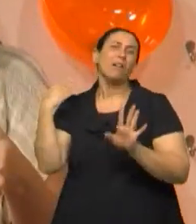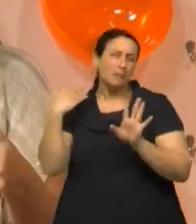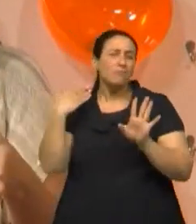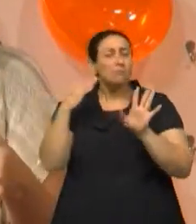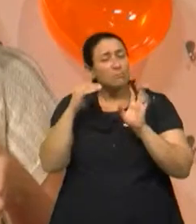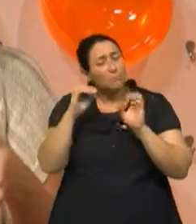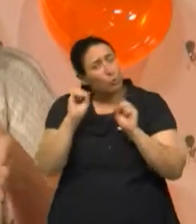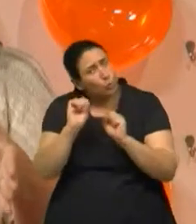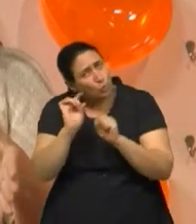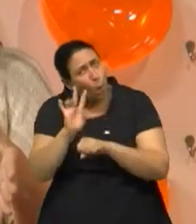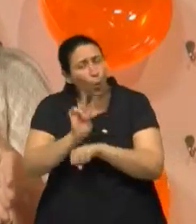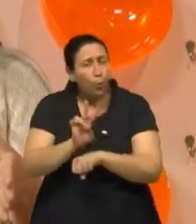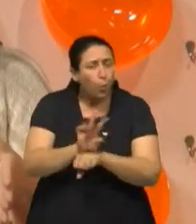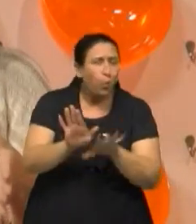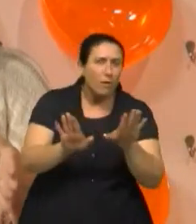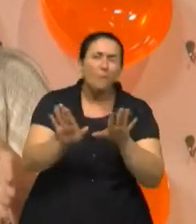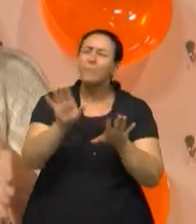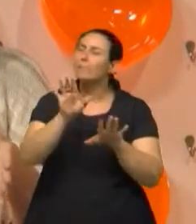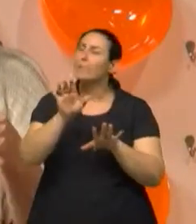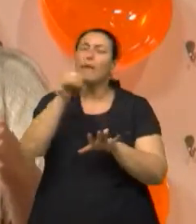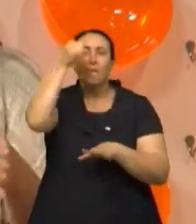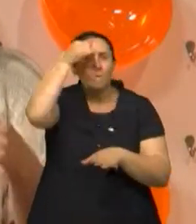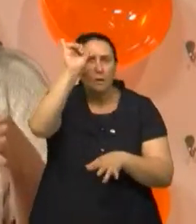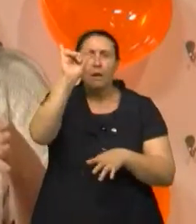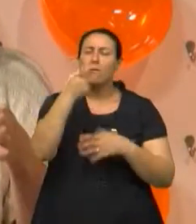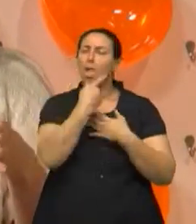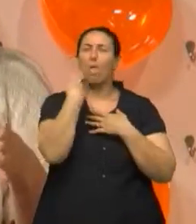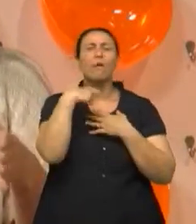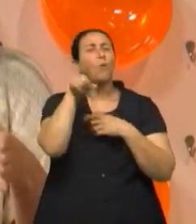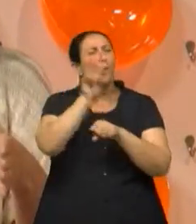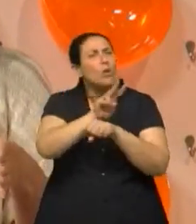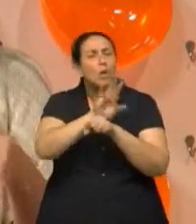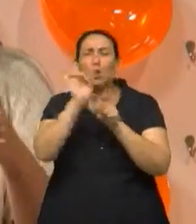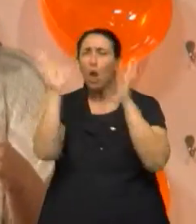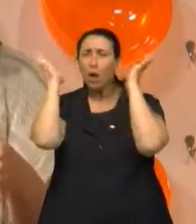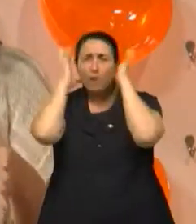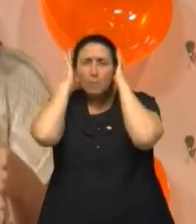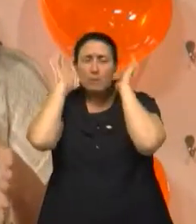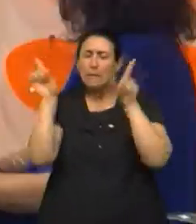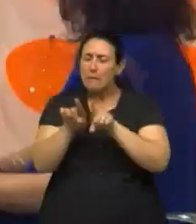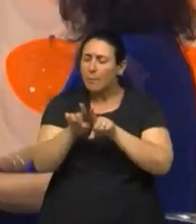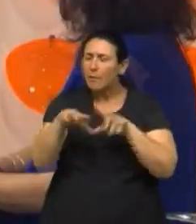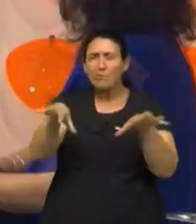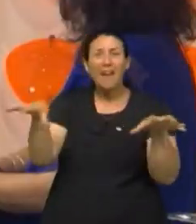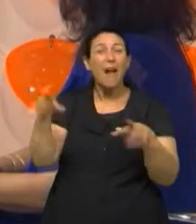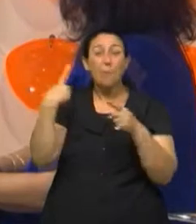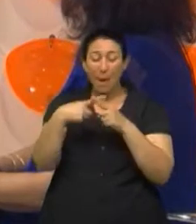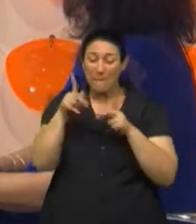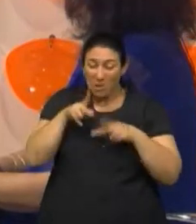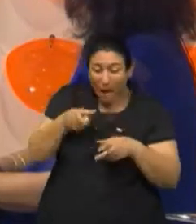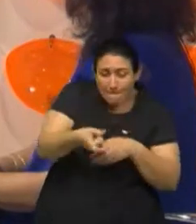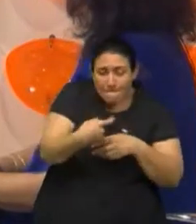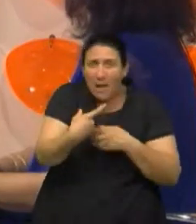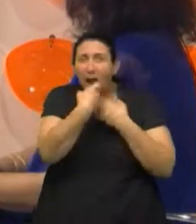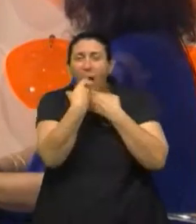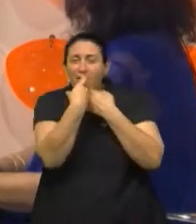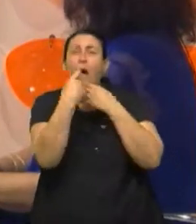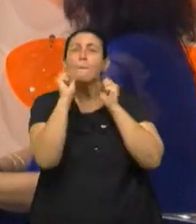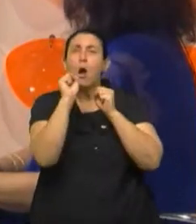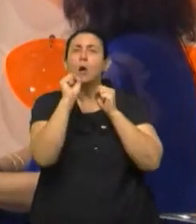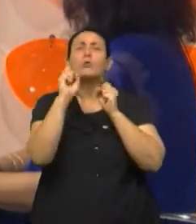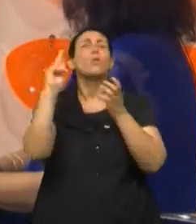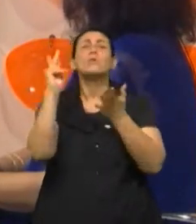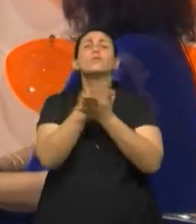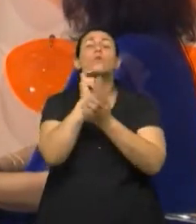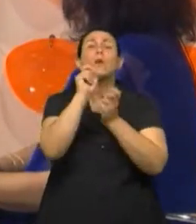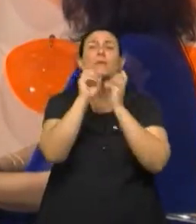posicionar a vítima, não puxar a língua é fundamental. A pessoa pode se machucar tentando puxar a língua. Um dos músculos